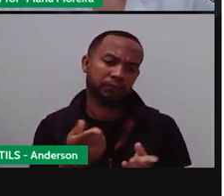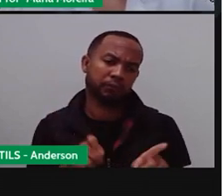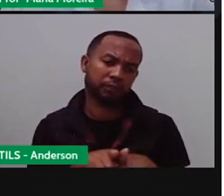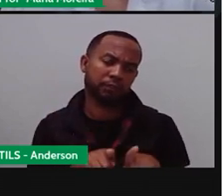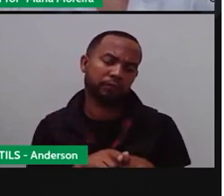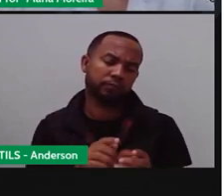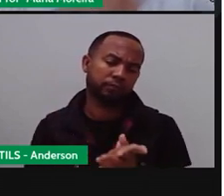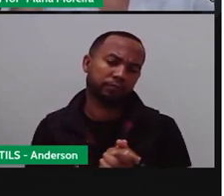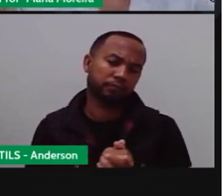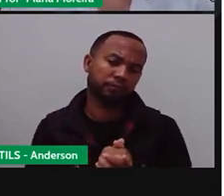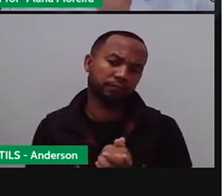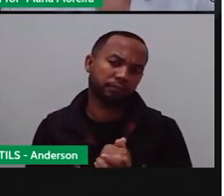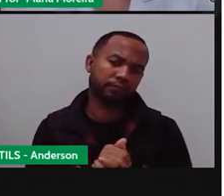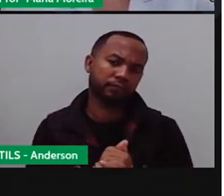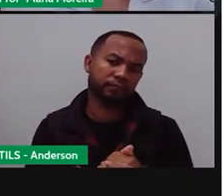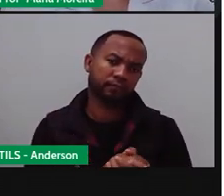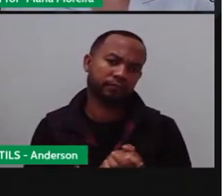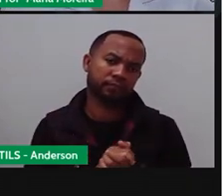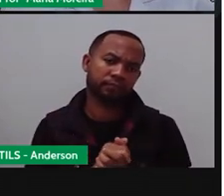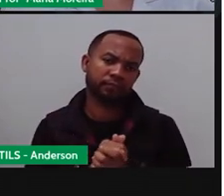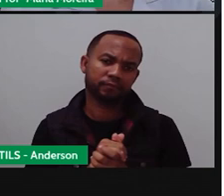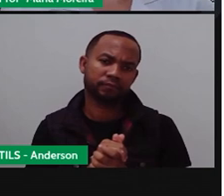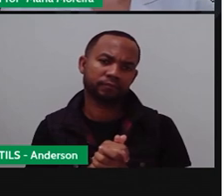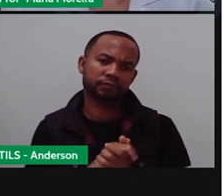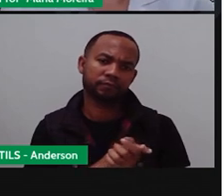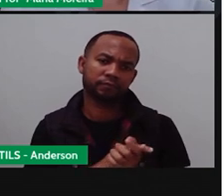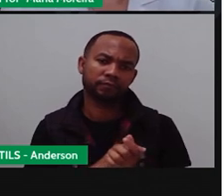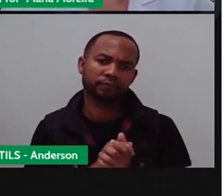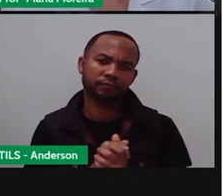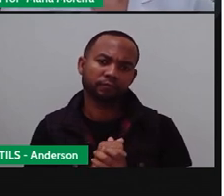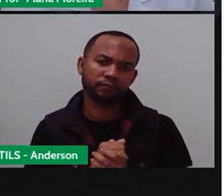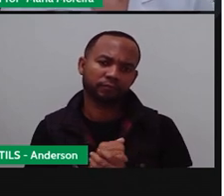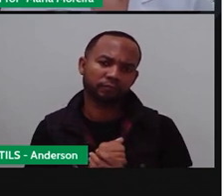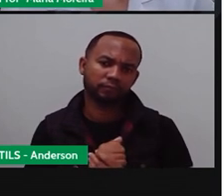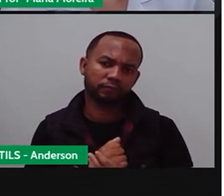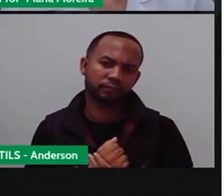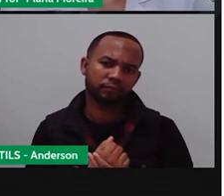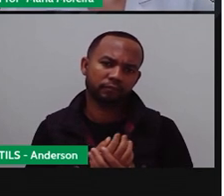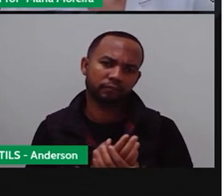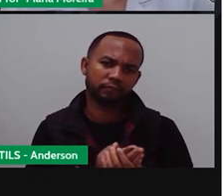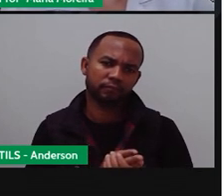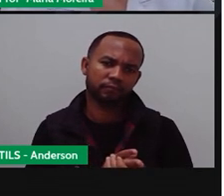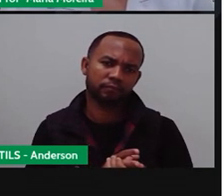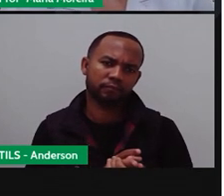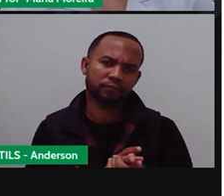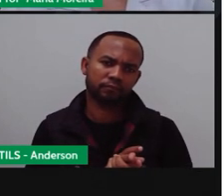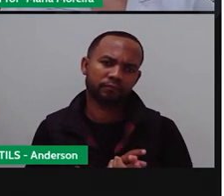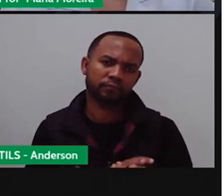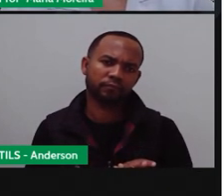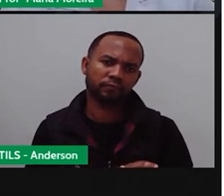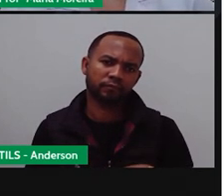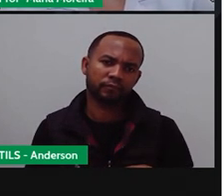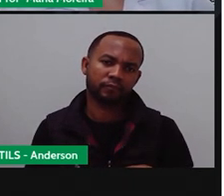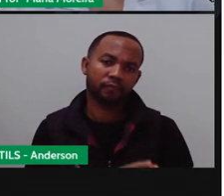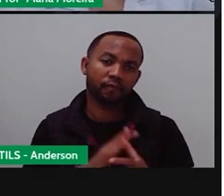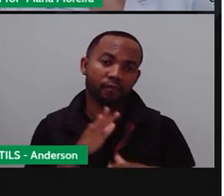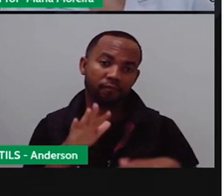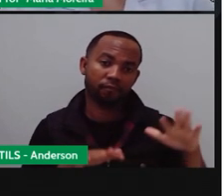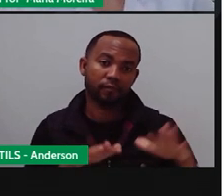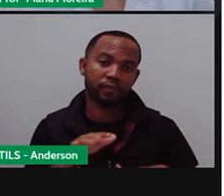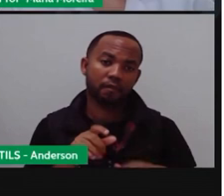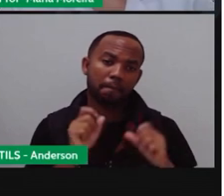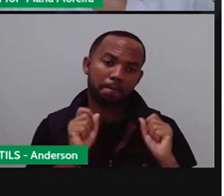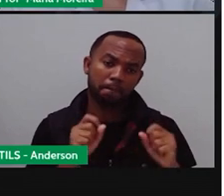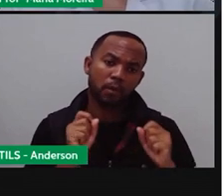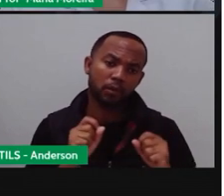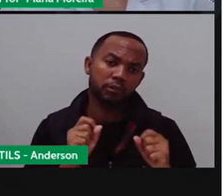fazendo com que a metade deles aí tenham vindo a óbito, morrendo, né, vulnerável, né,